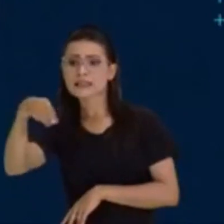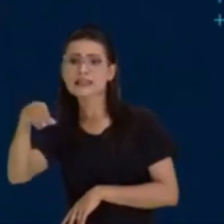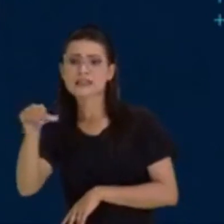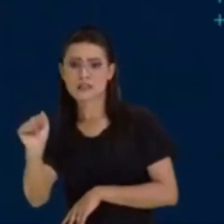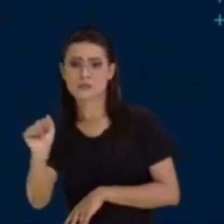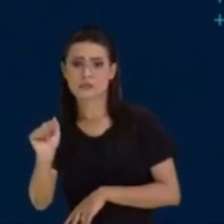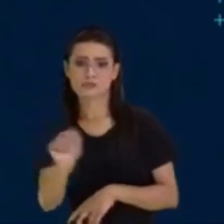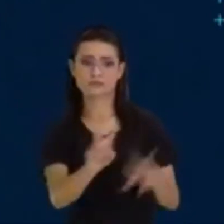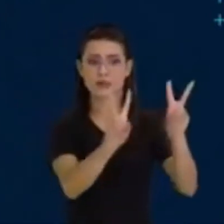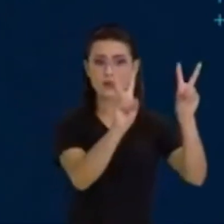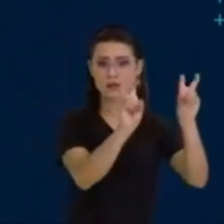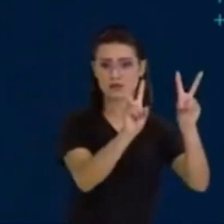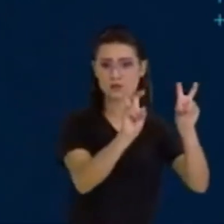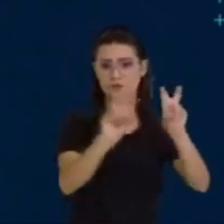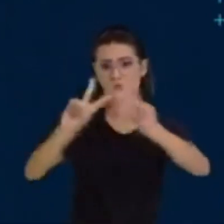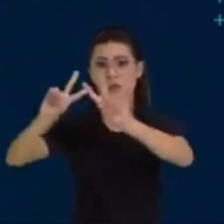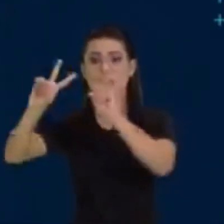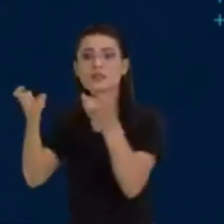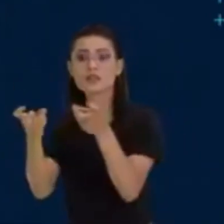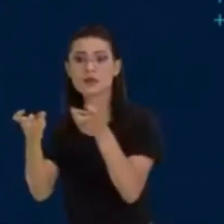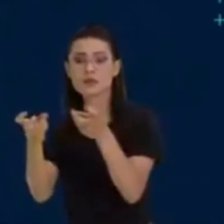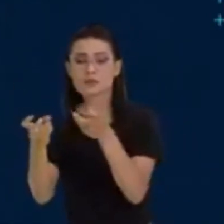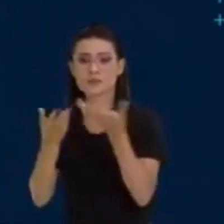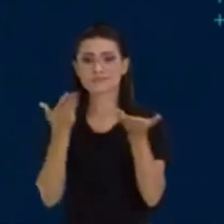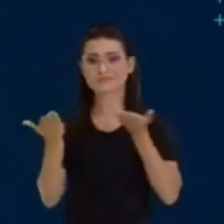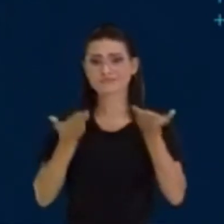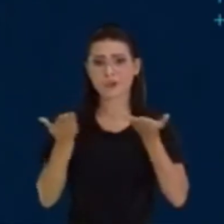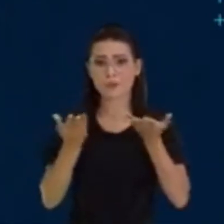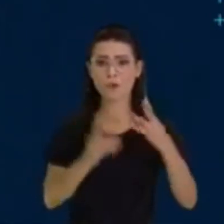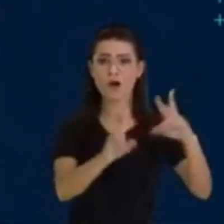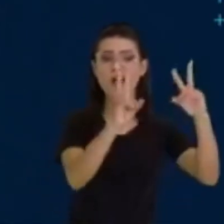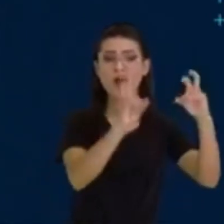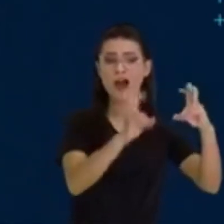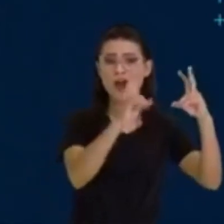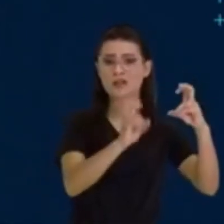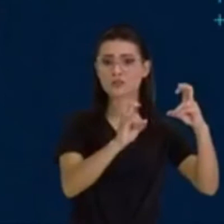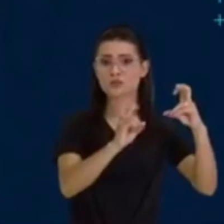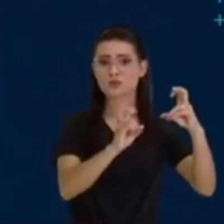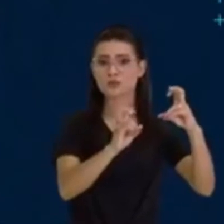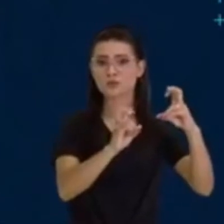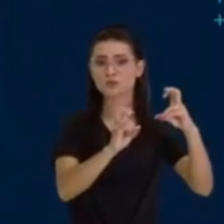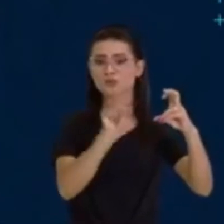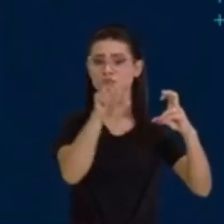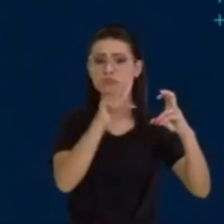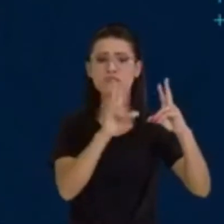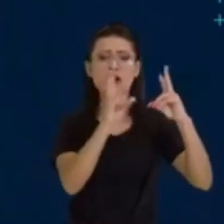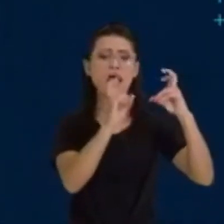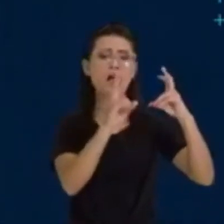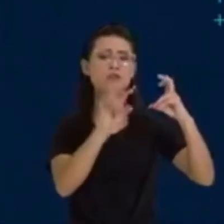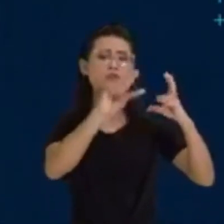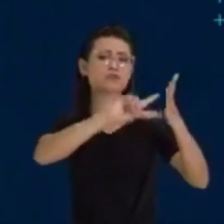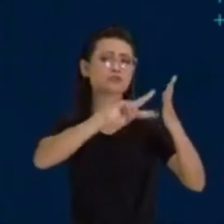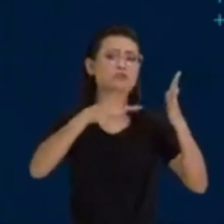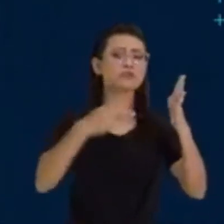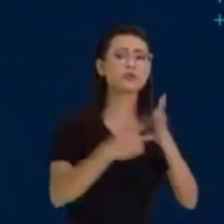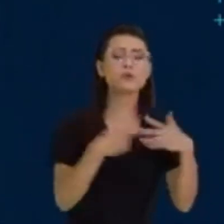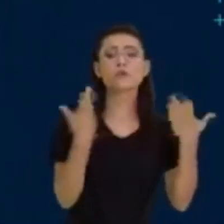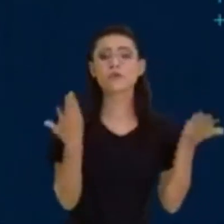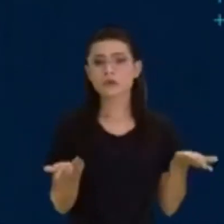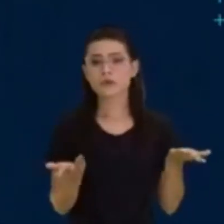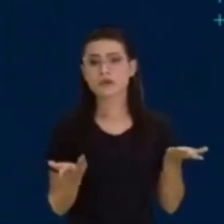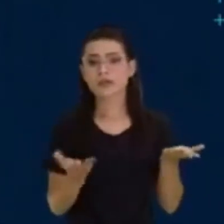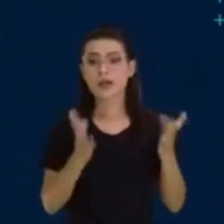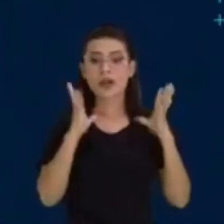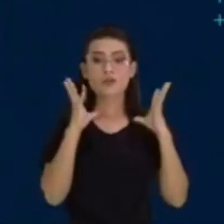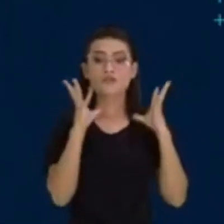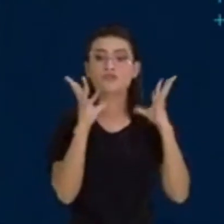desse texto é medo. Quando nós falamos sobre o assunto de um texto, nós falamos sobre o que é